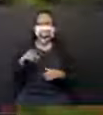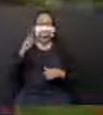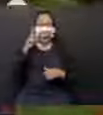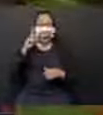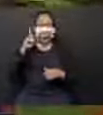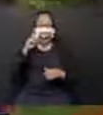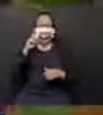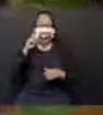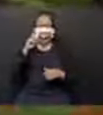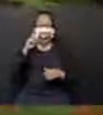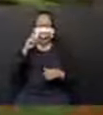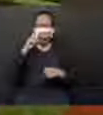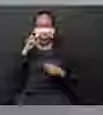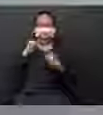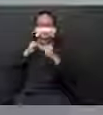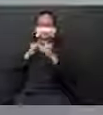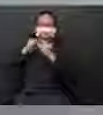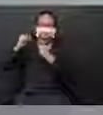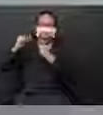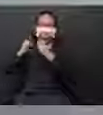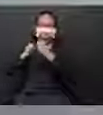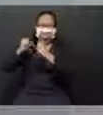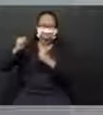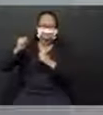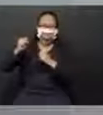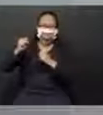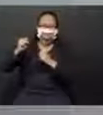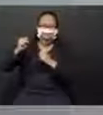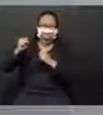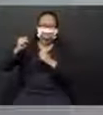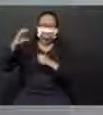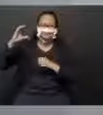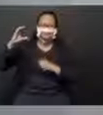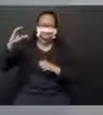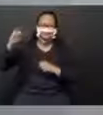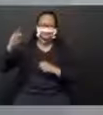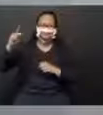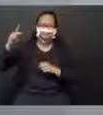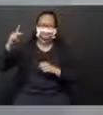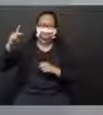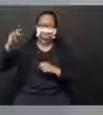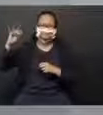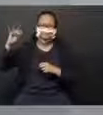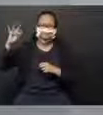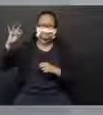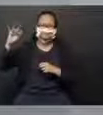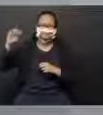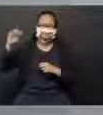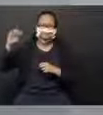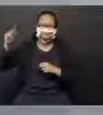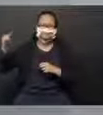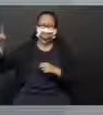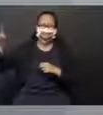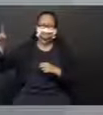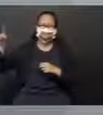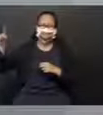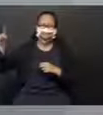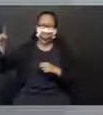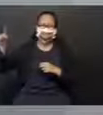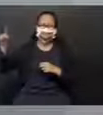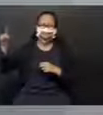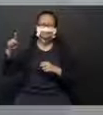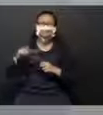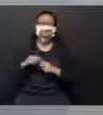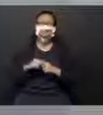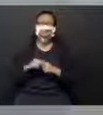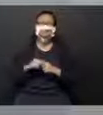dia, ele lutando lá com o Capitão Hulk. Não é o Hulk lá, o Homem Verde, não, gente. É o Capitão Hulk. Esse capitão,